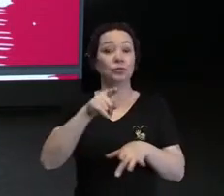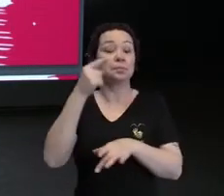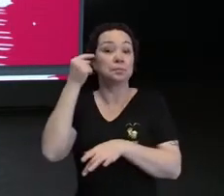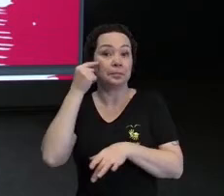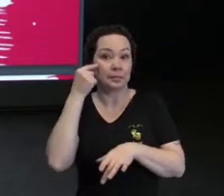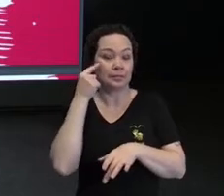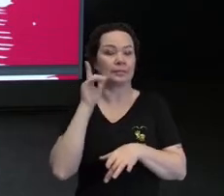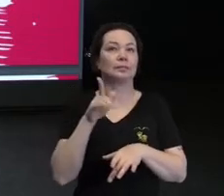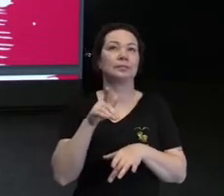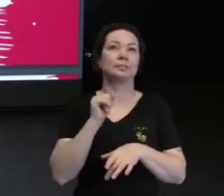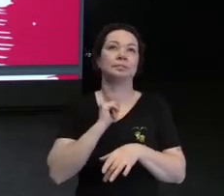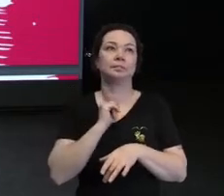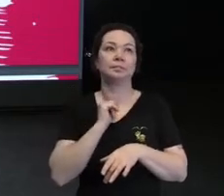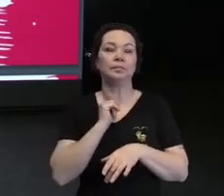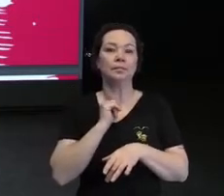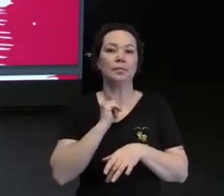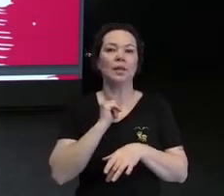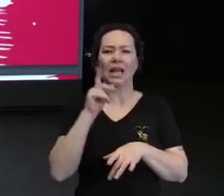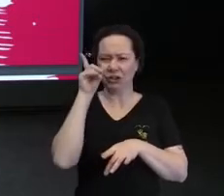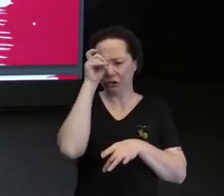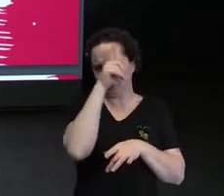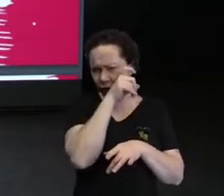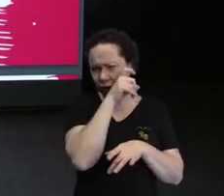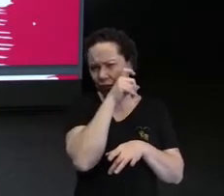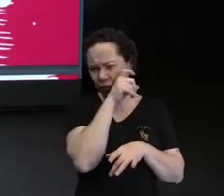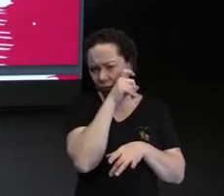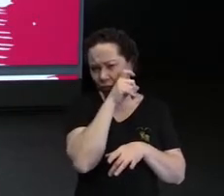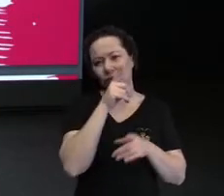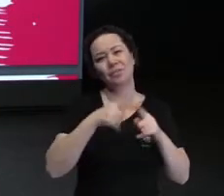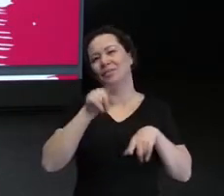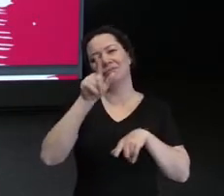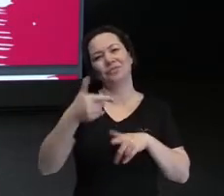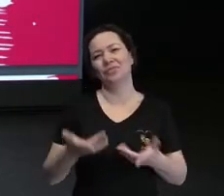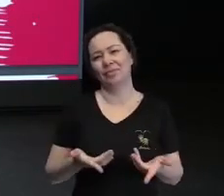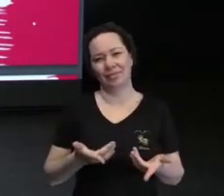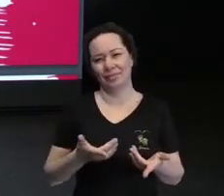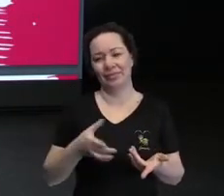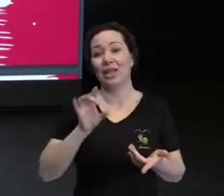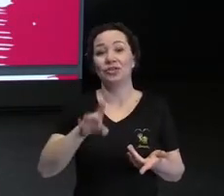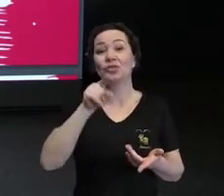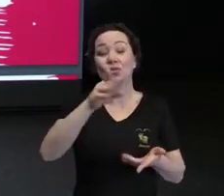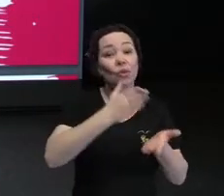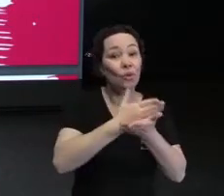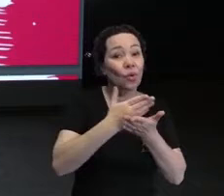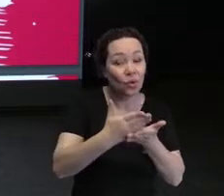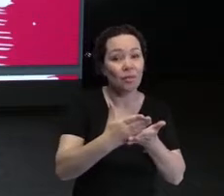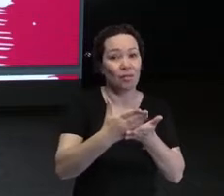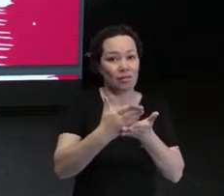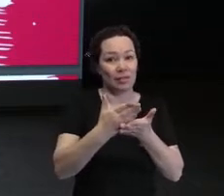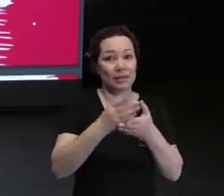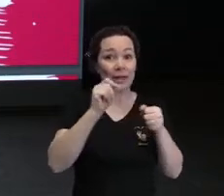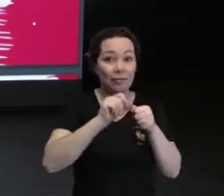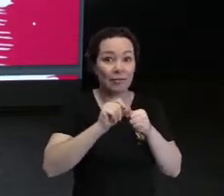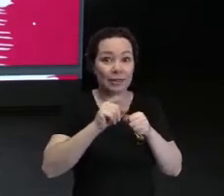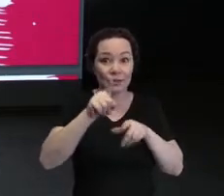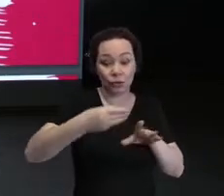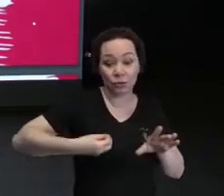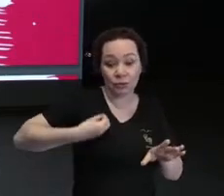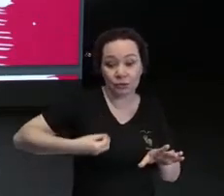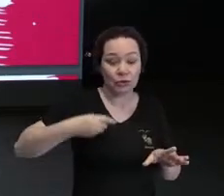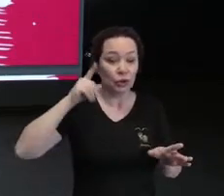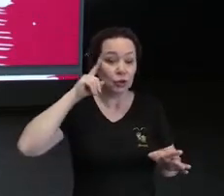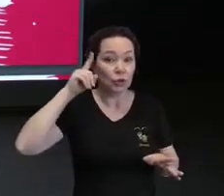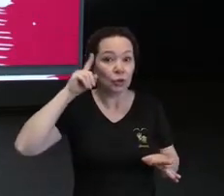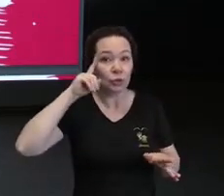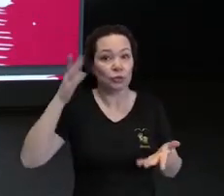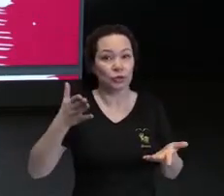que é difícil, mas não é. É só a gente começar a colocar isso na nossa vida. No caminho, a gente estava